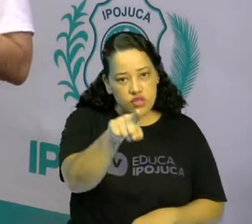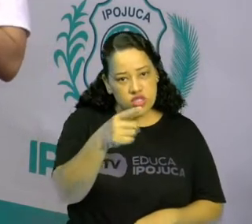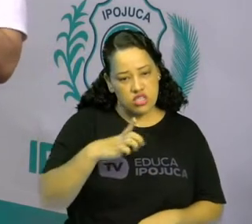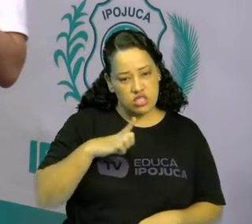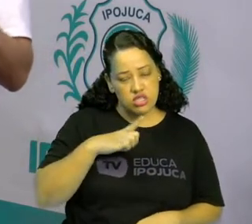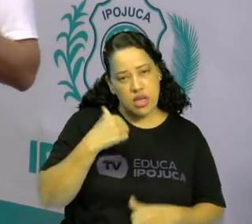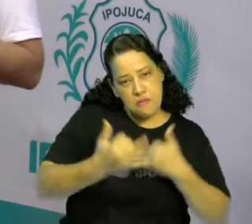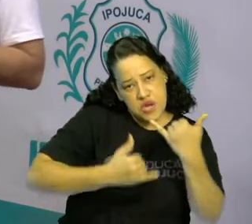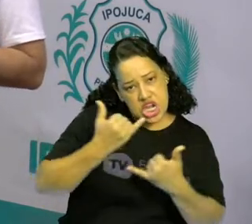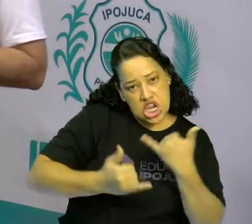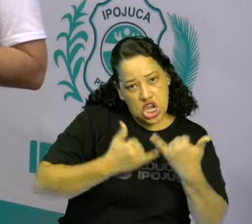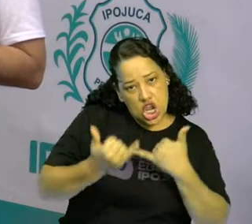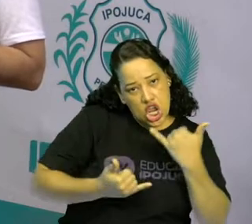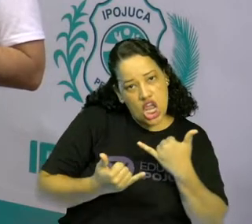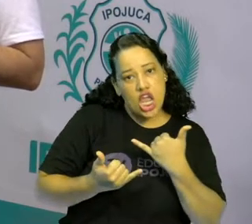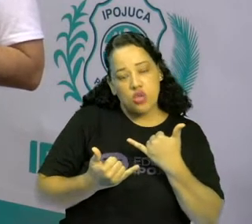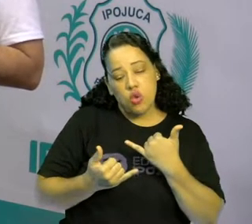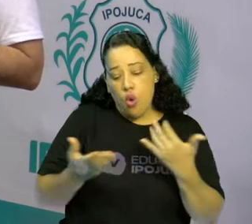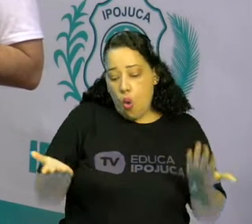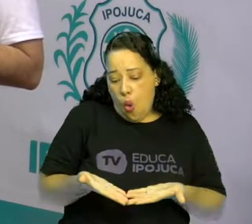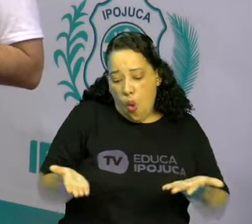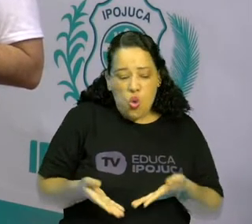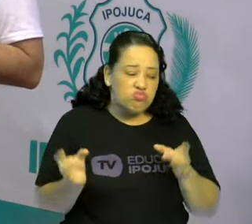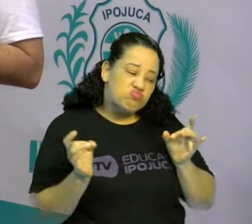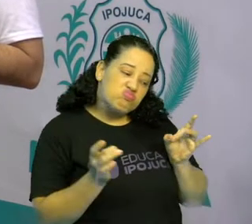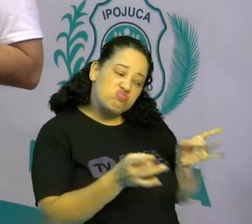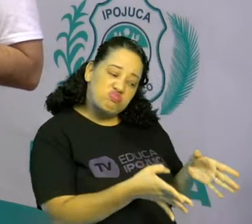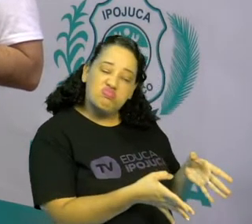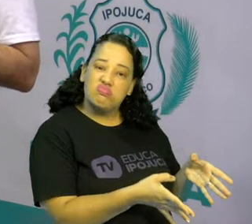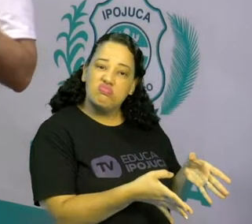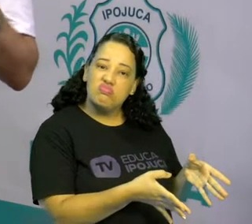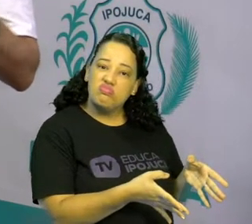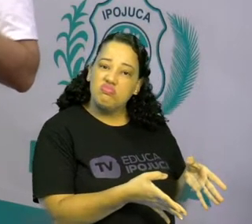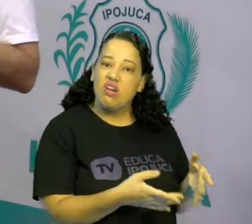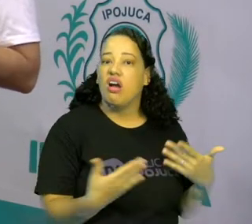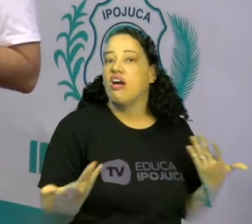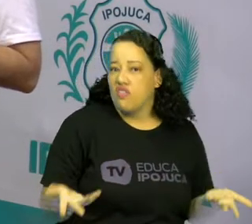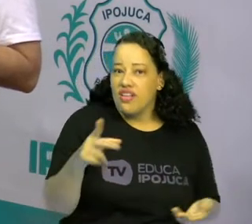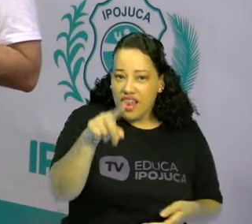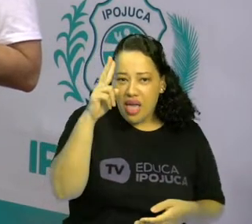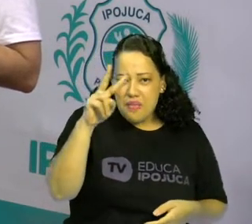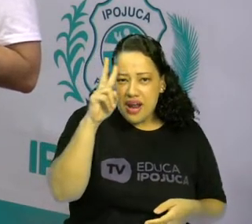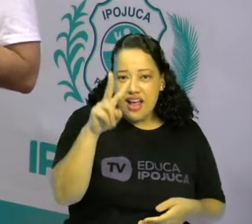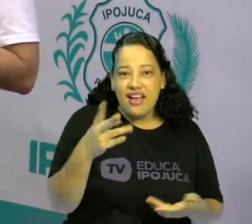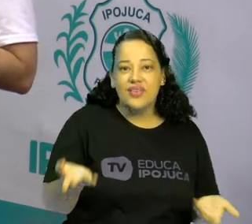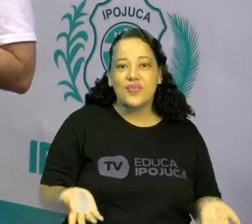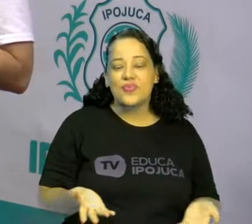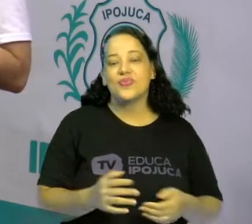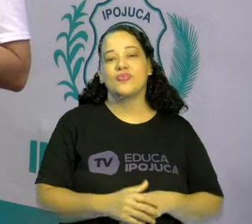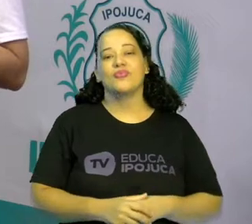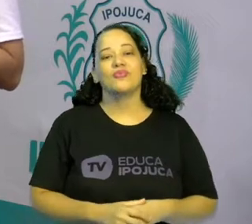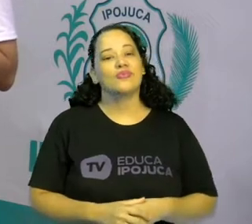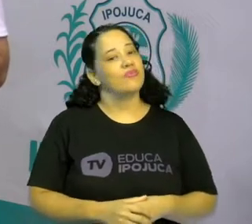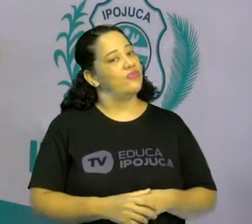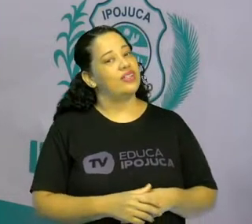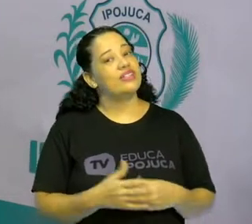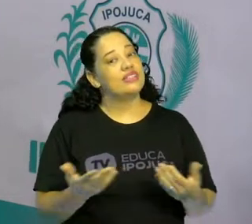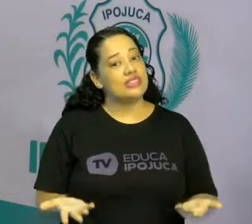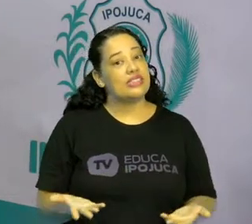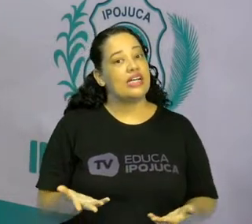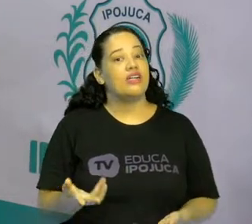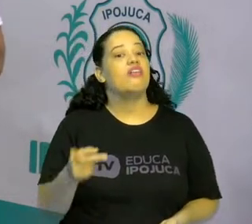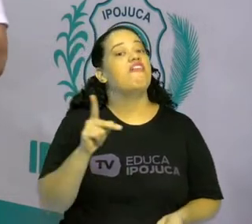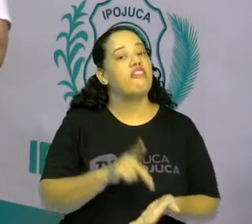E hoje não brinca mais com esses brinquedos? E aí, quem lembra? Bom, na